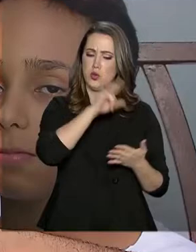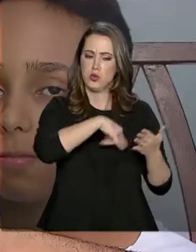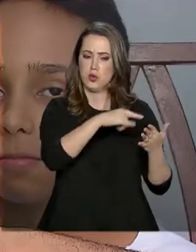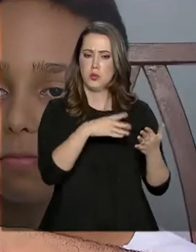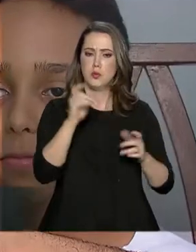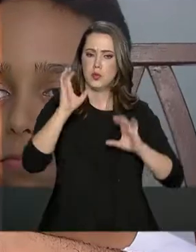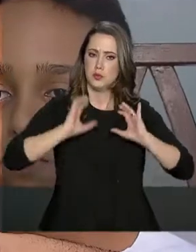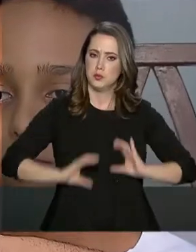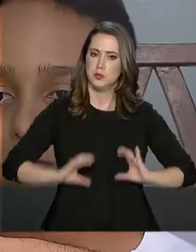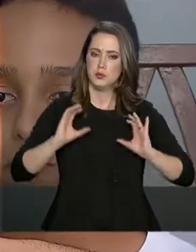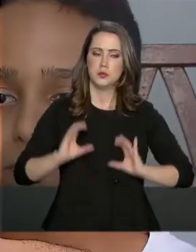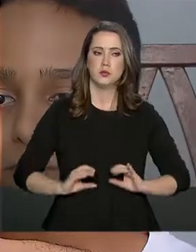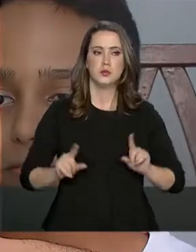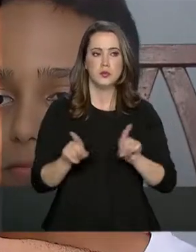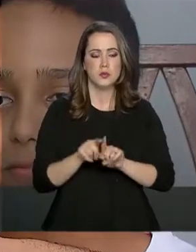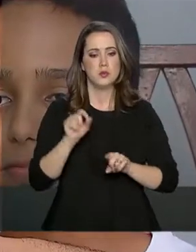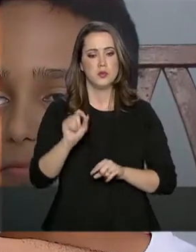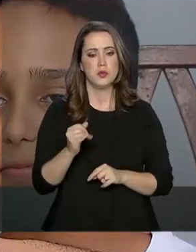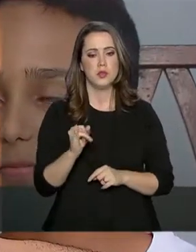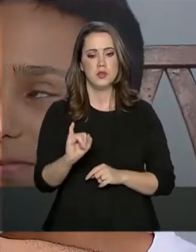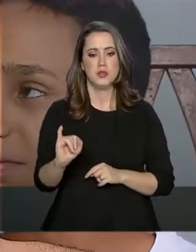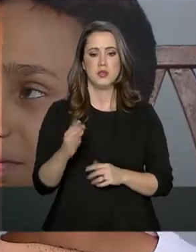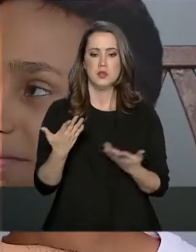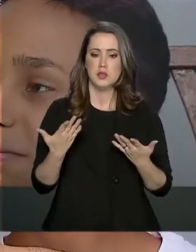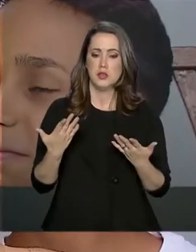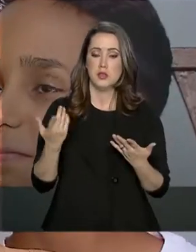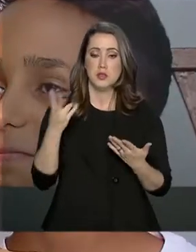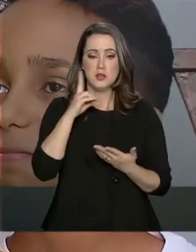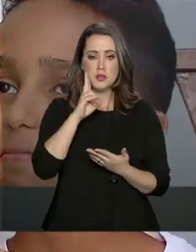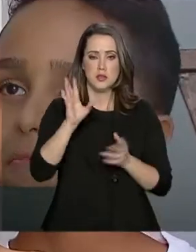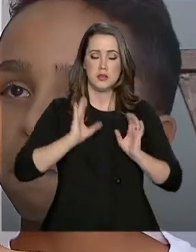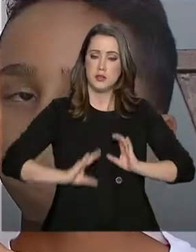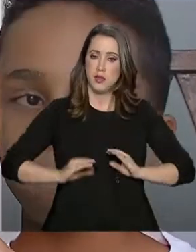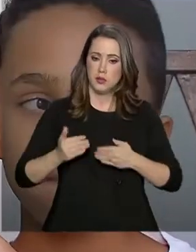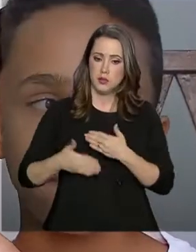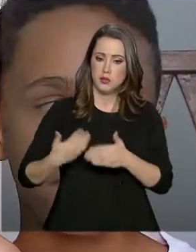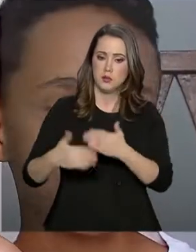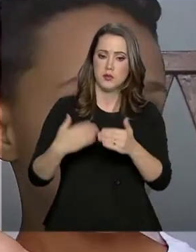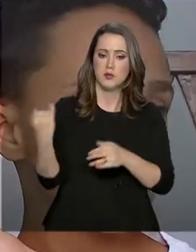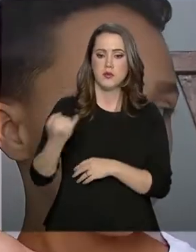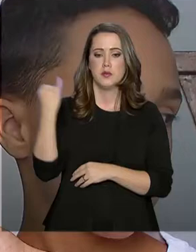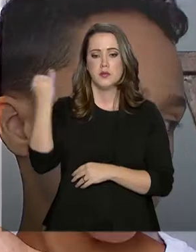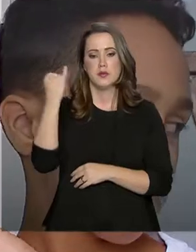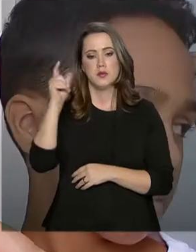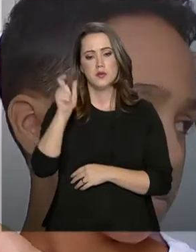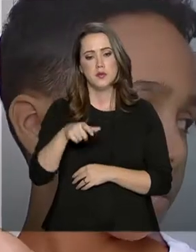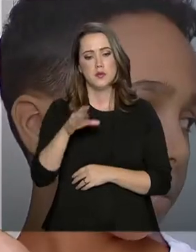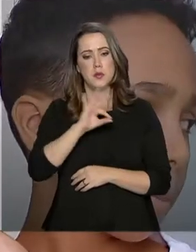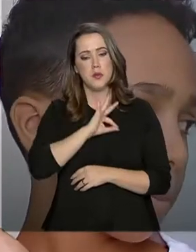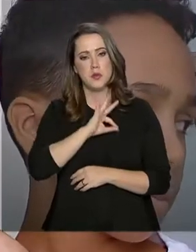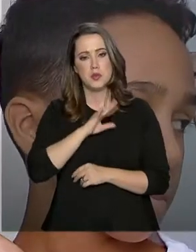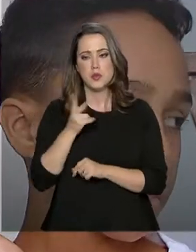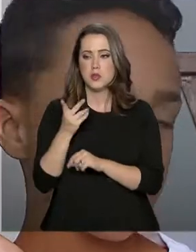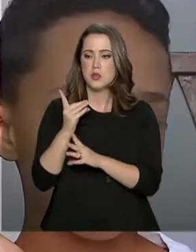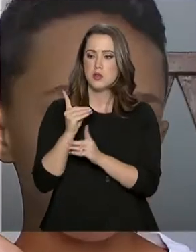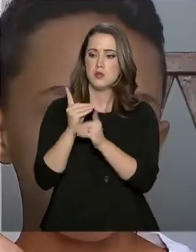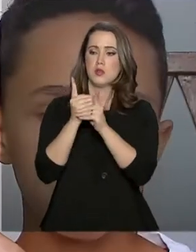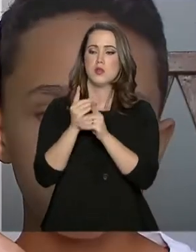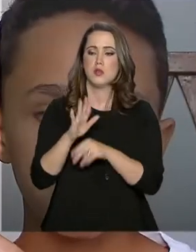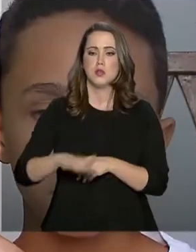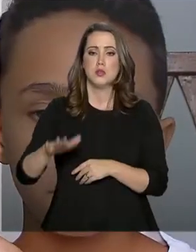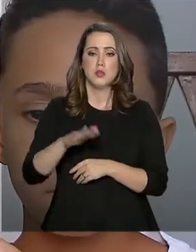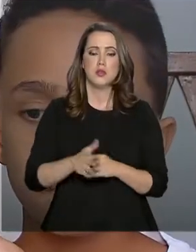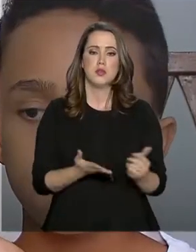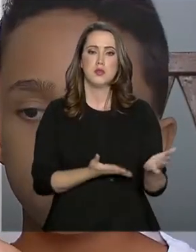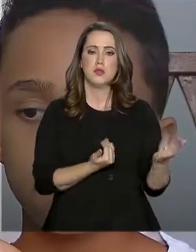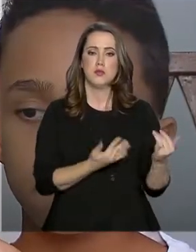para o cidadão, né? Cidadania em cena, né? É importante para a polícia localizar crianças